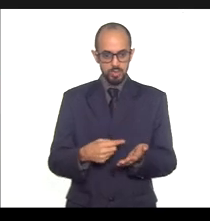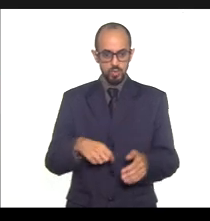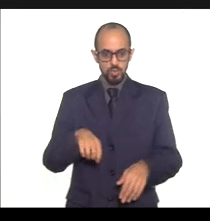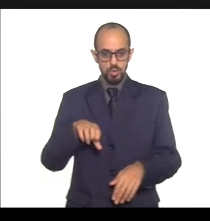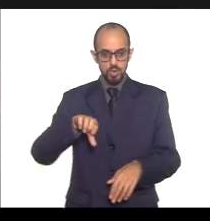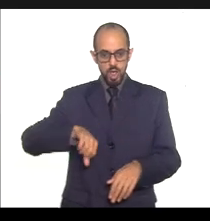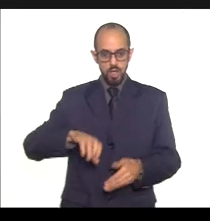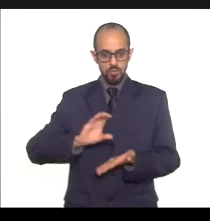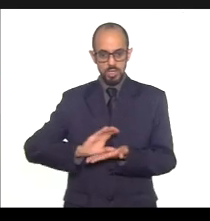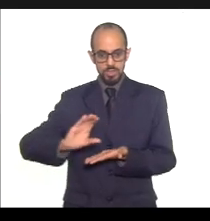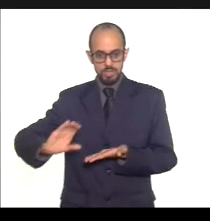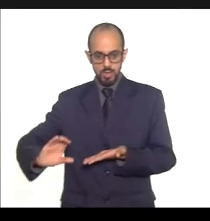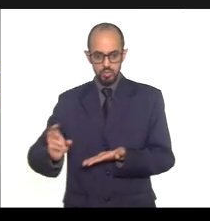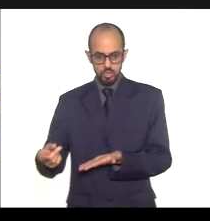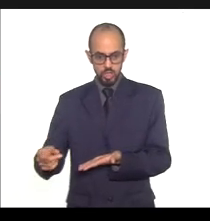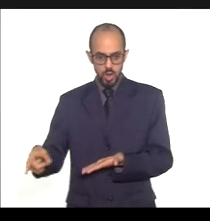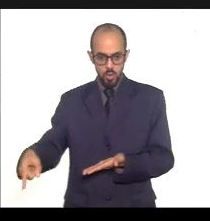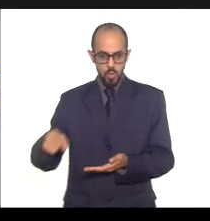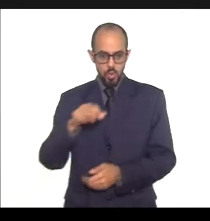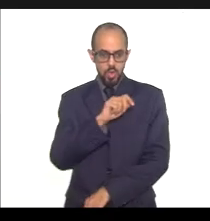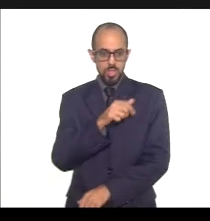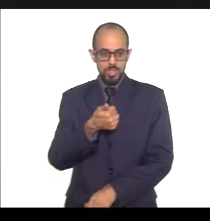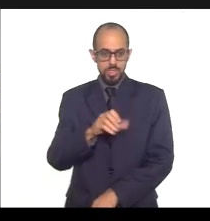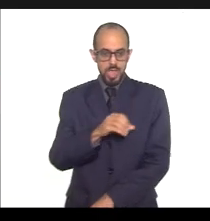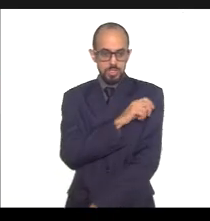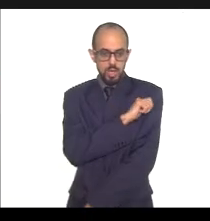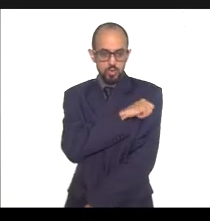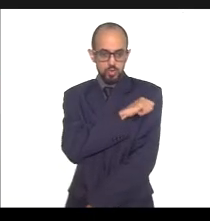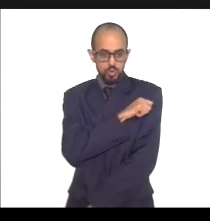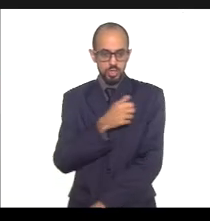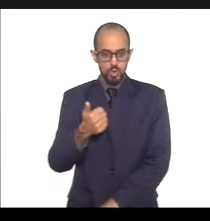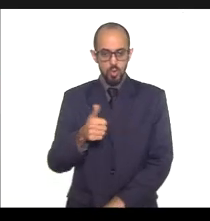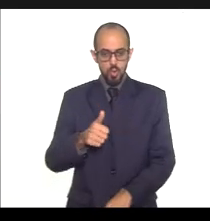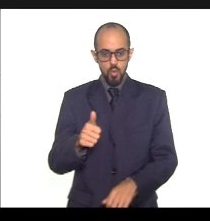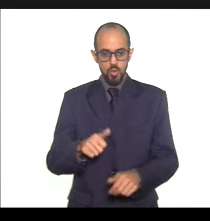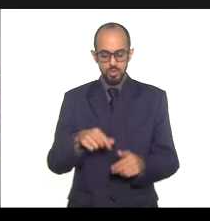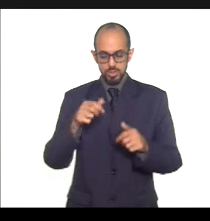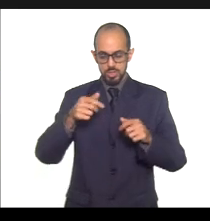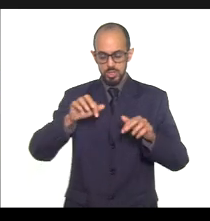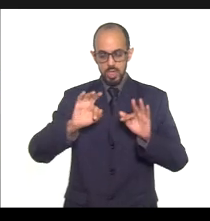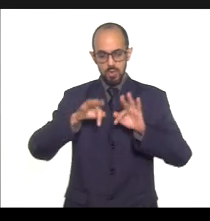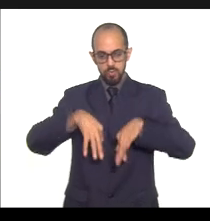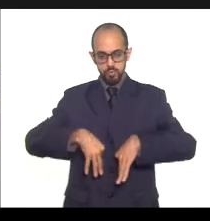financeira. 10. Auditorias. 11. Análise e considerações gerais.